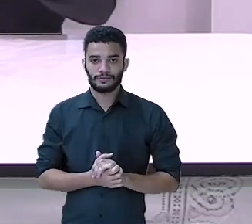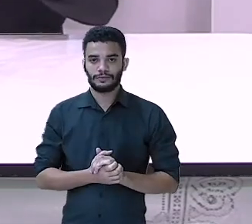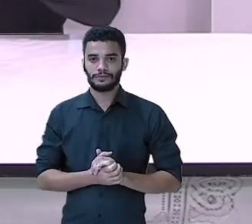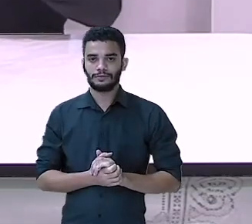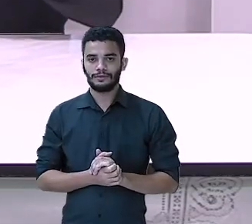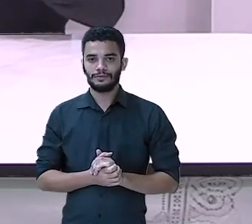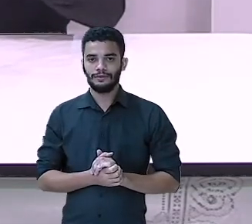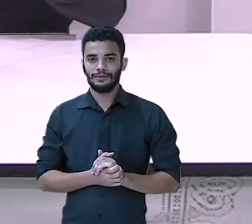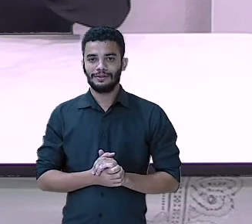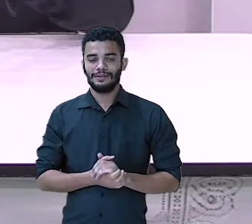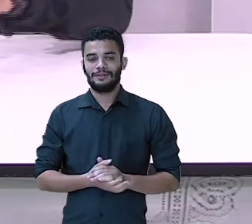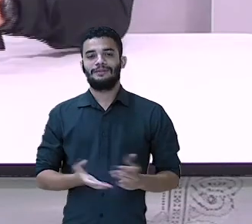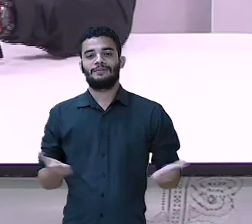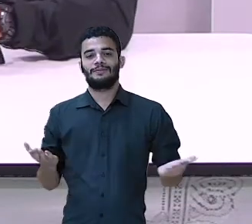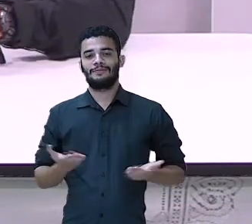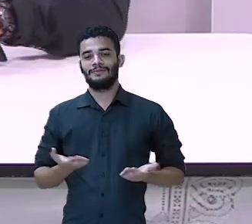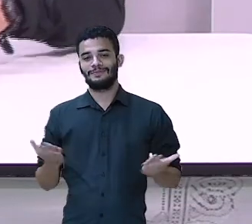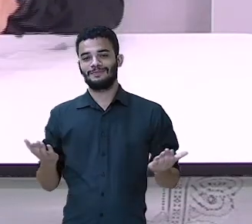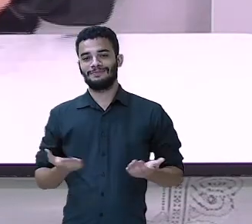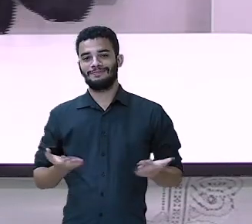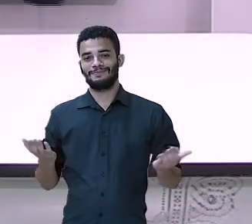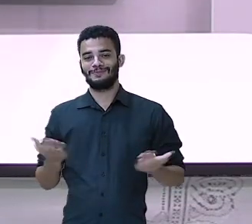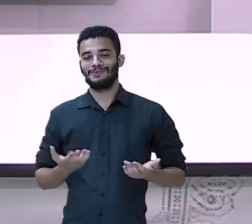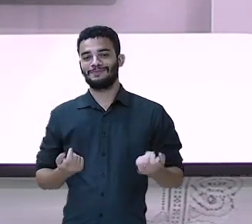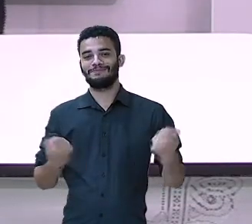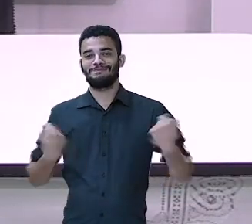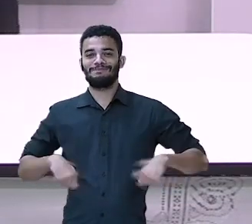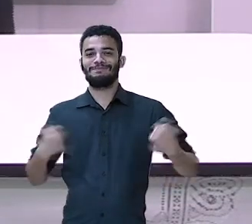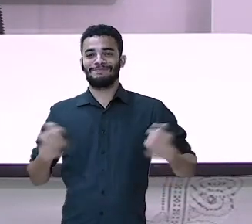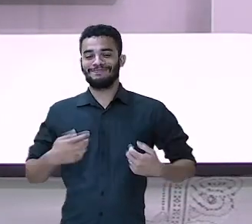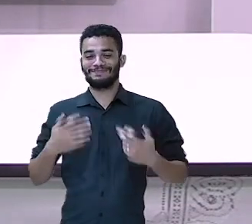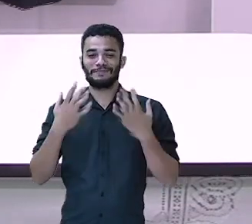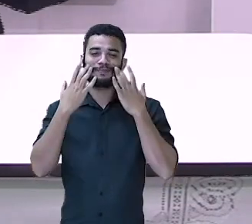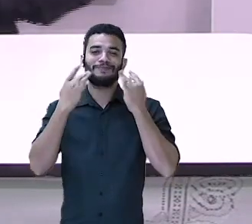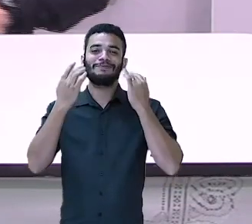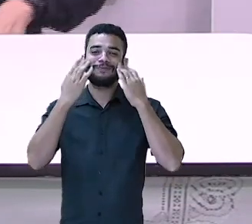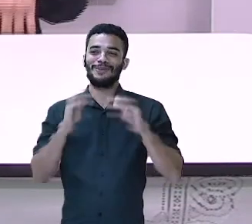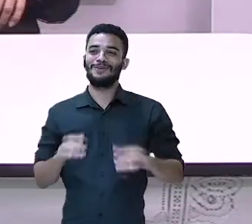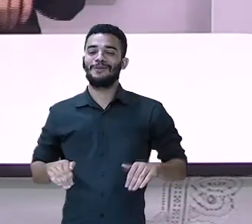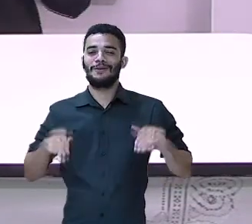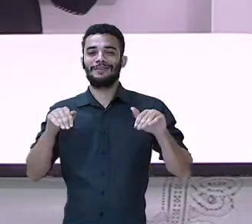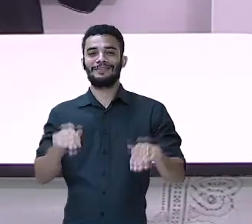Imitar um canguru. Então, vou imitar um canguru.